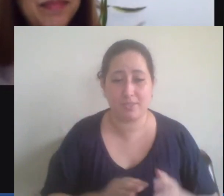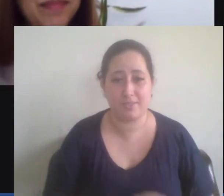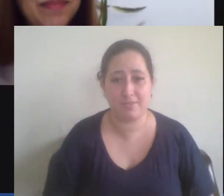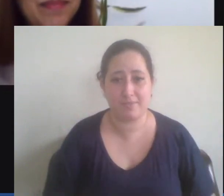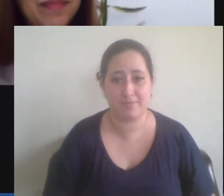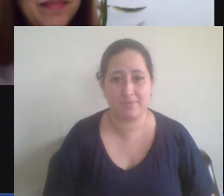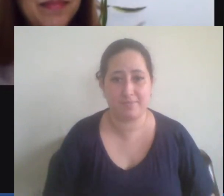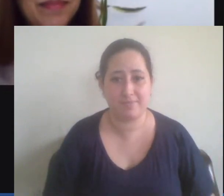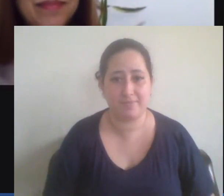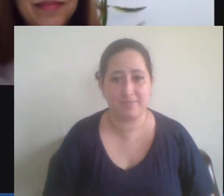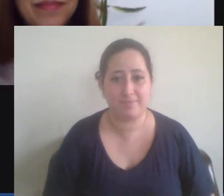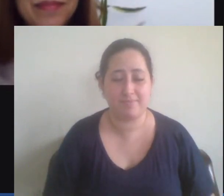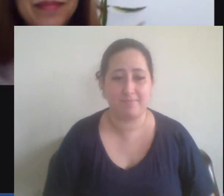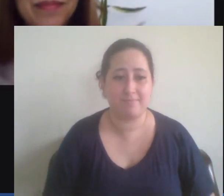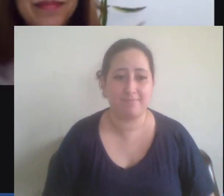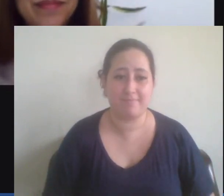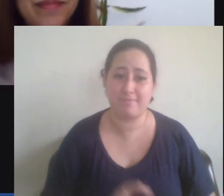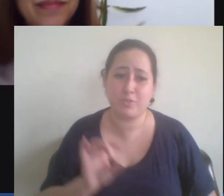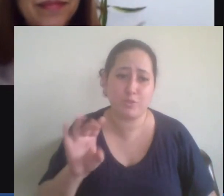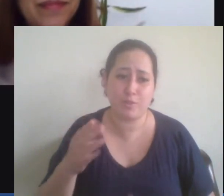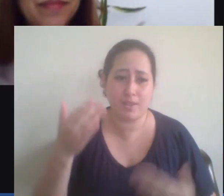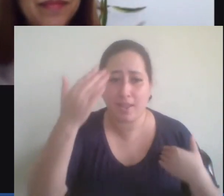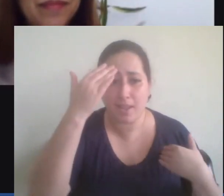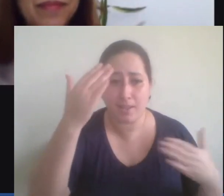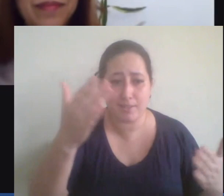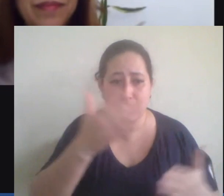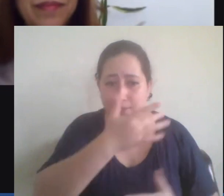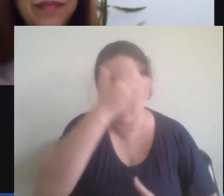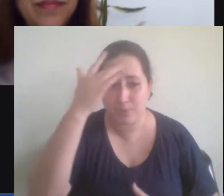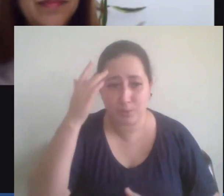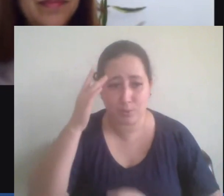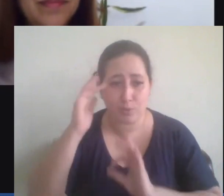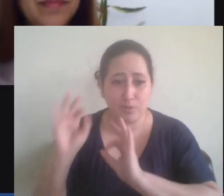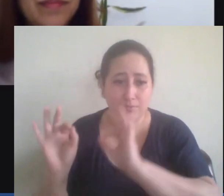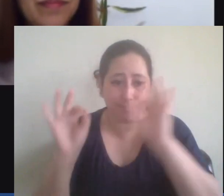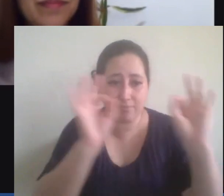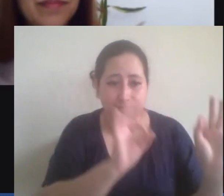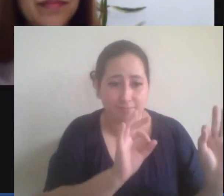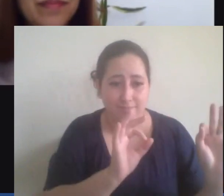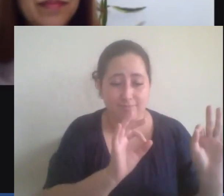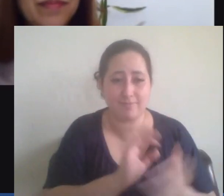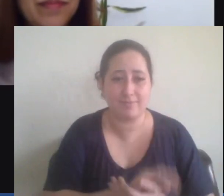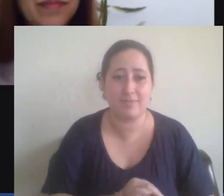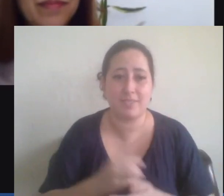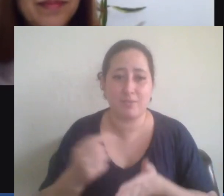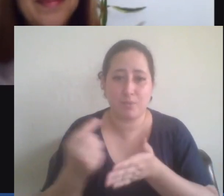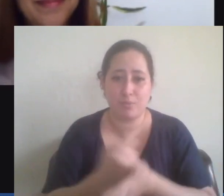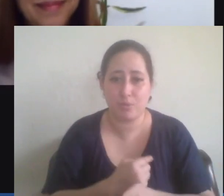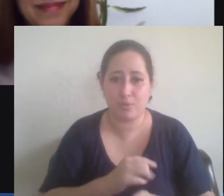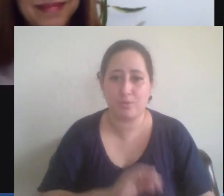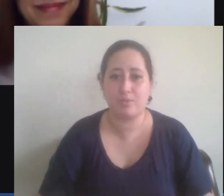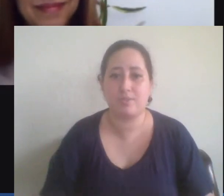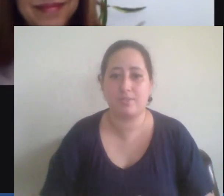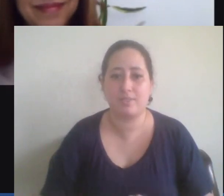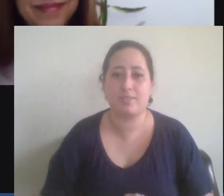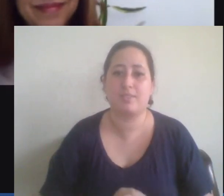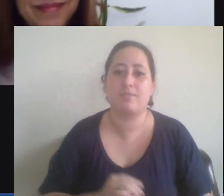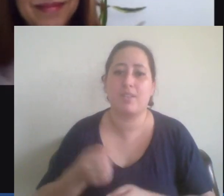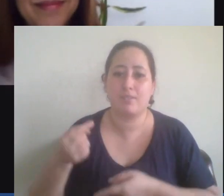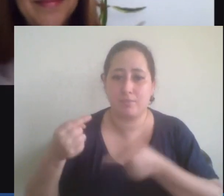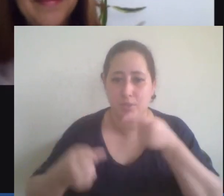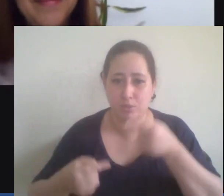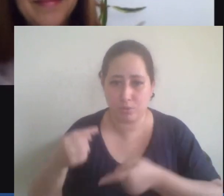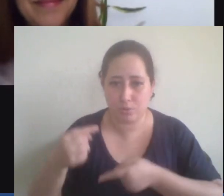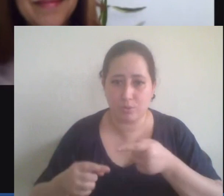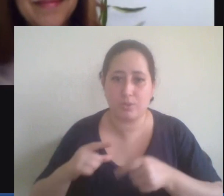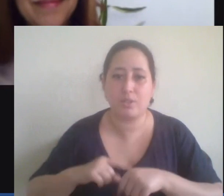não só agradecer aí o público não as perguntas e vamos discutir ainda bem mais e como você bem lembrou